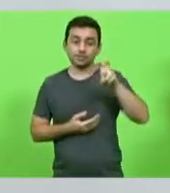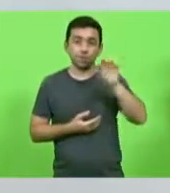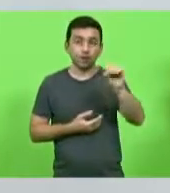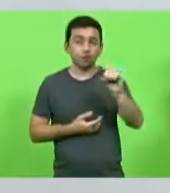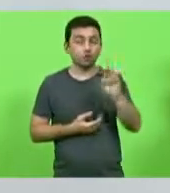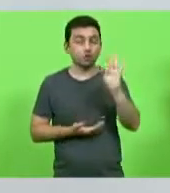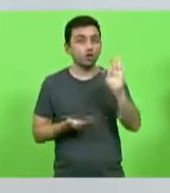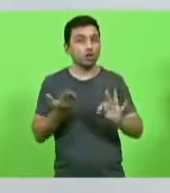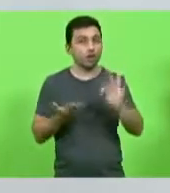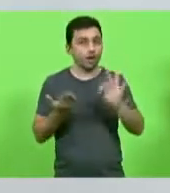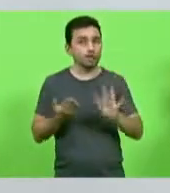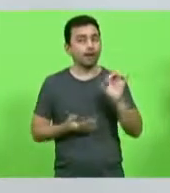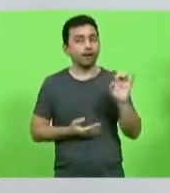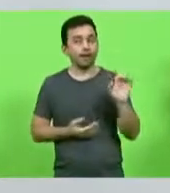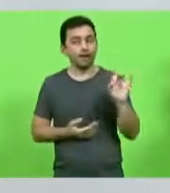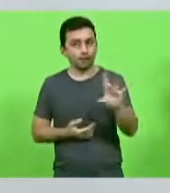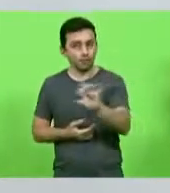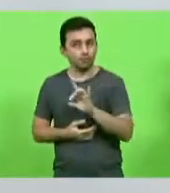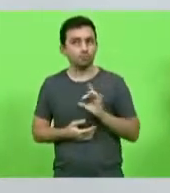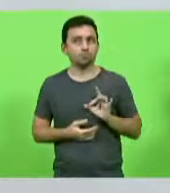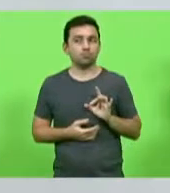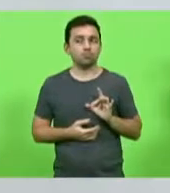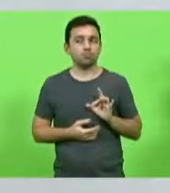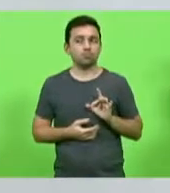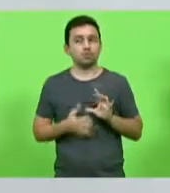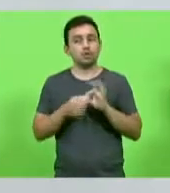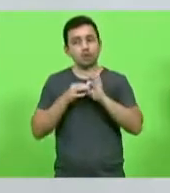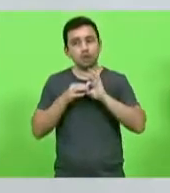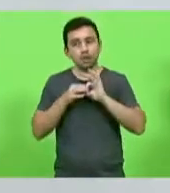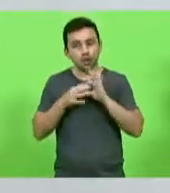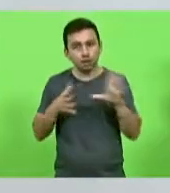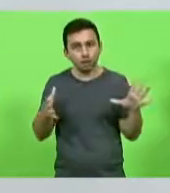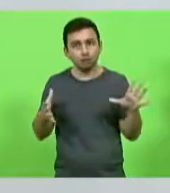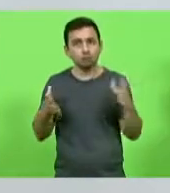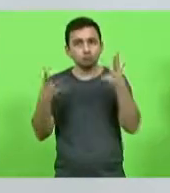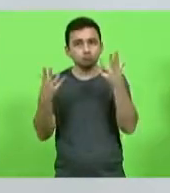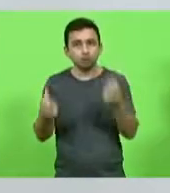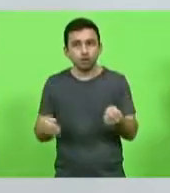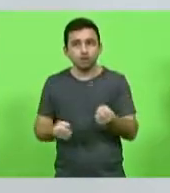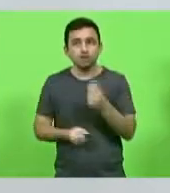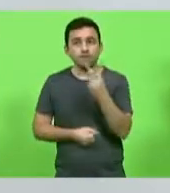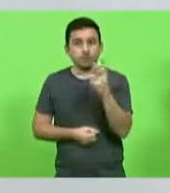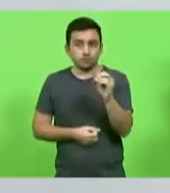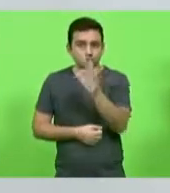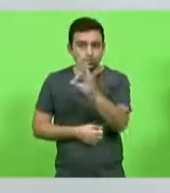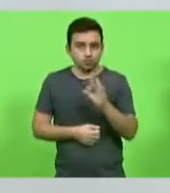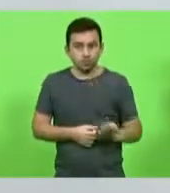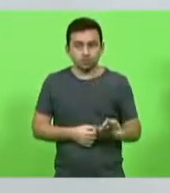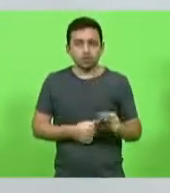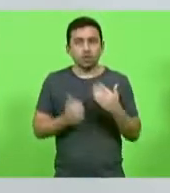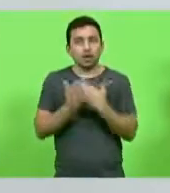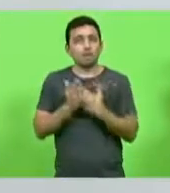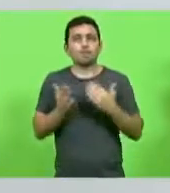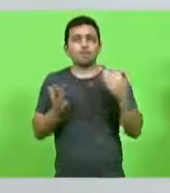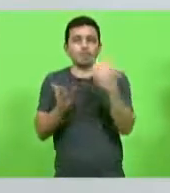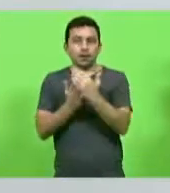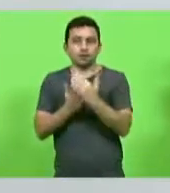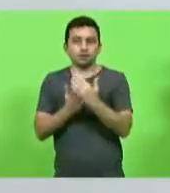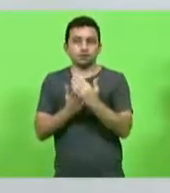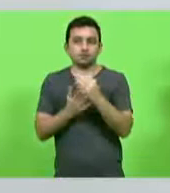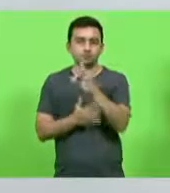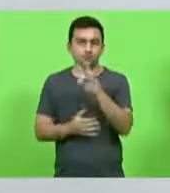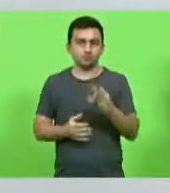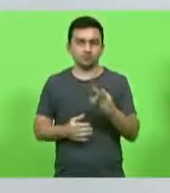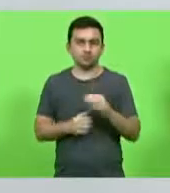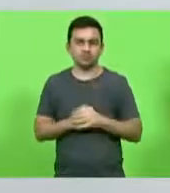embarcação, autorizada com admissão de captura de até 20% acima da cota. Já para a